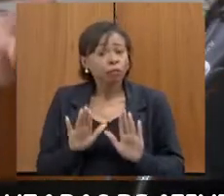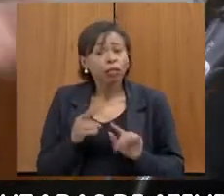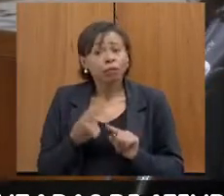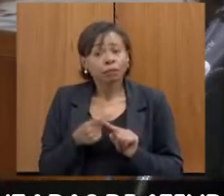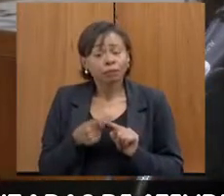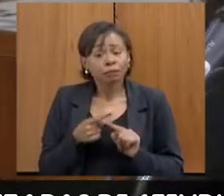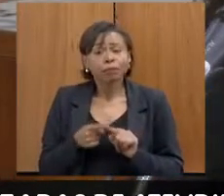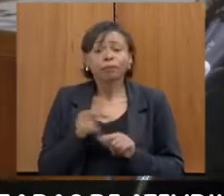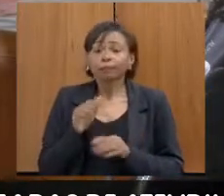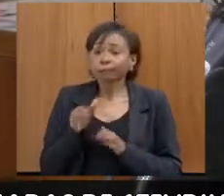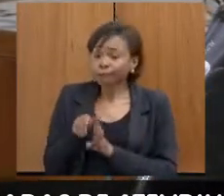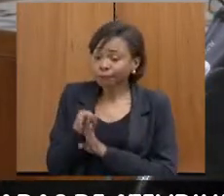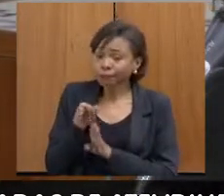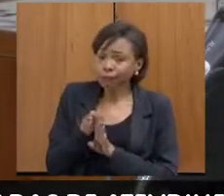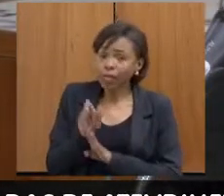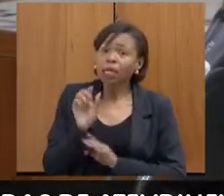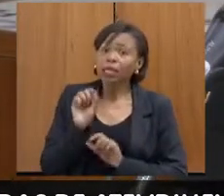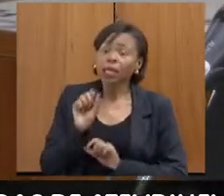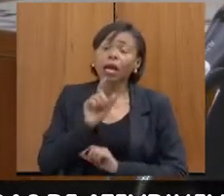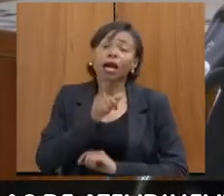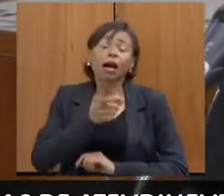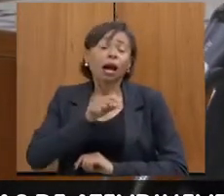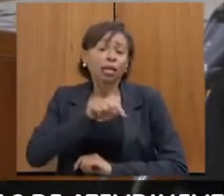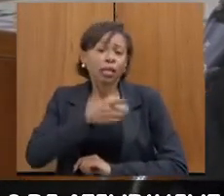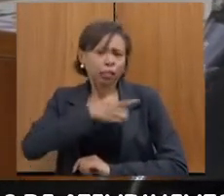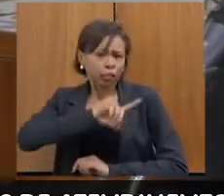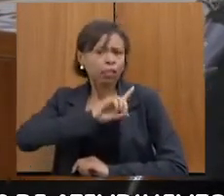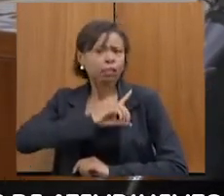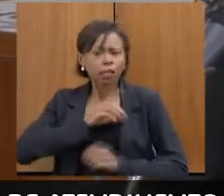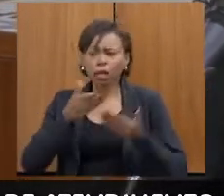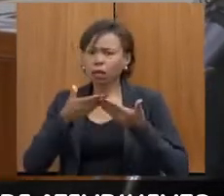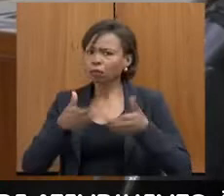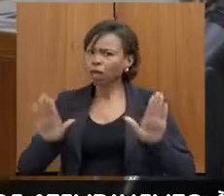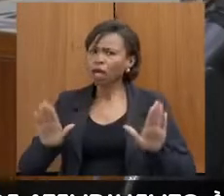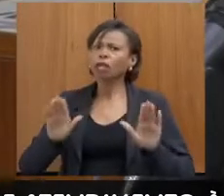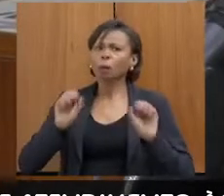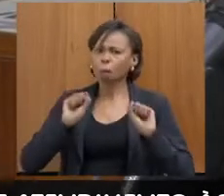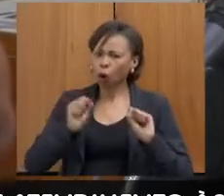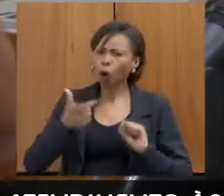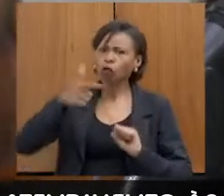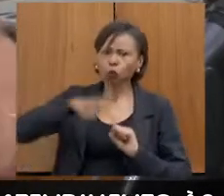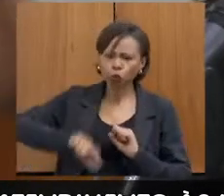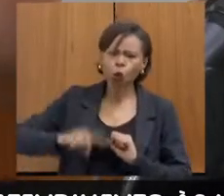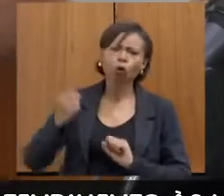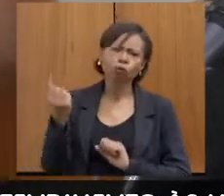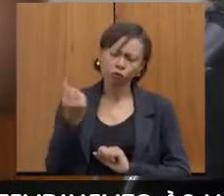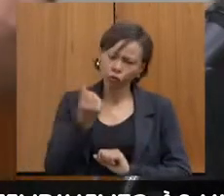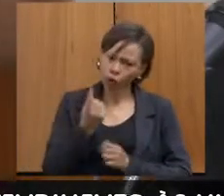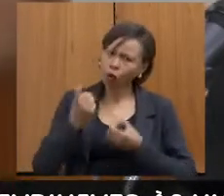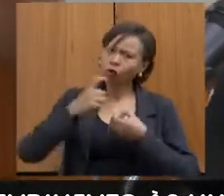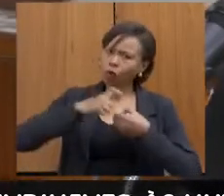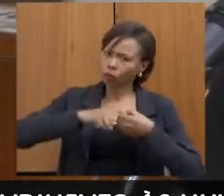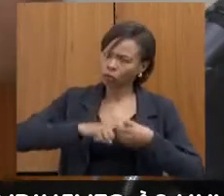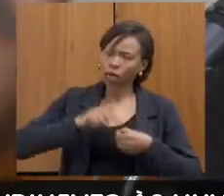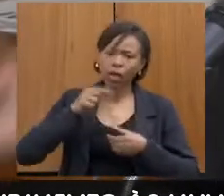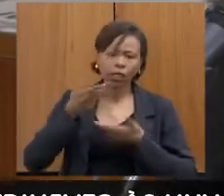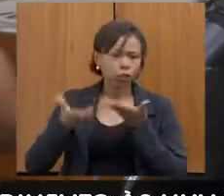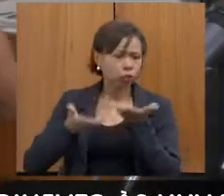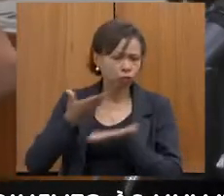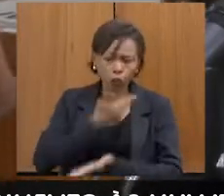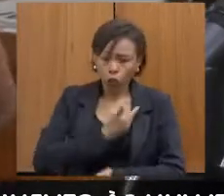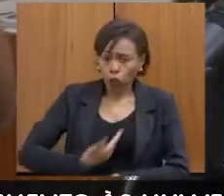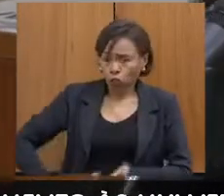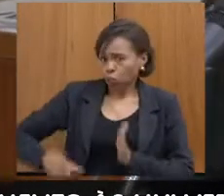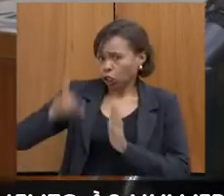dizer, a delegacia, ela é porta aberta, pode vir quantas vezes a senhora quiser, aqui é serviço público, é direito, a senhora paga por